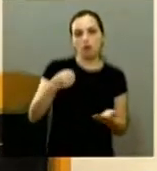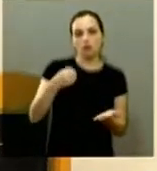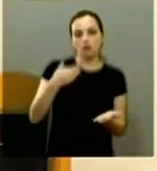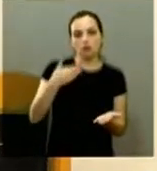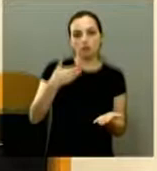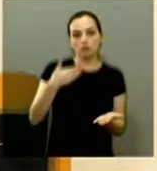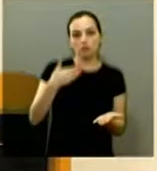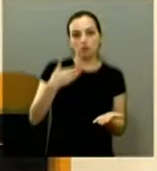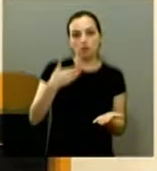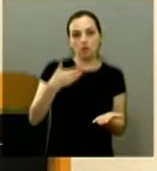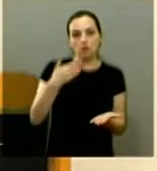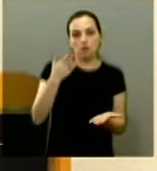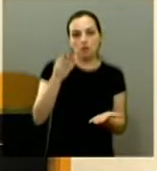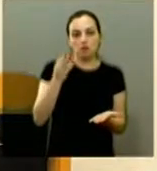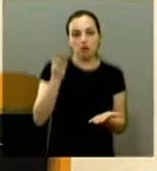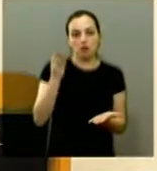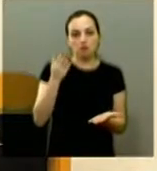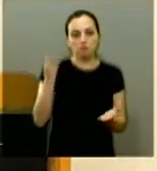contrato para terceirizada